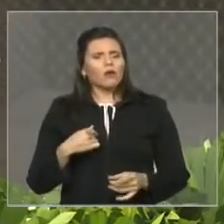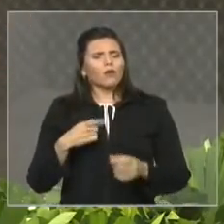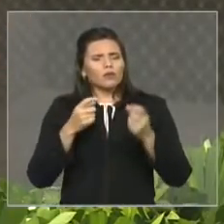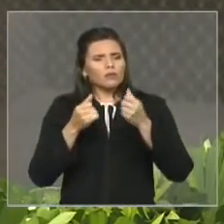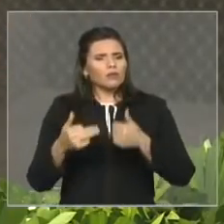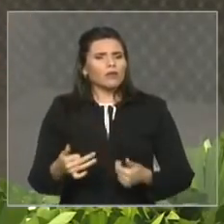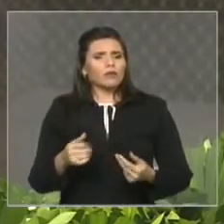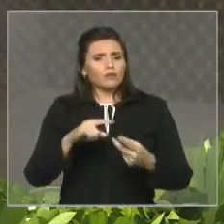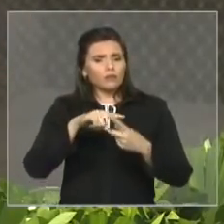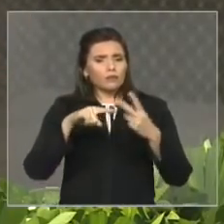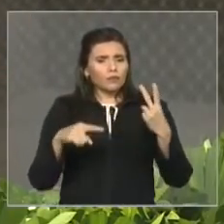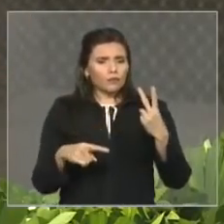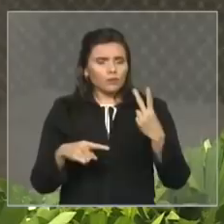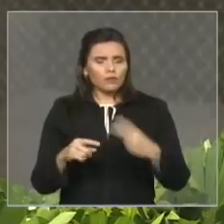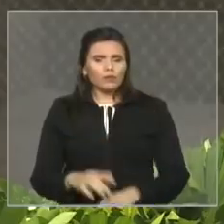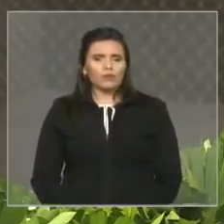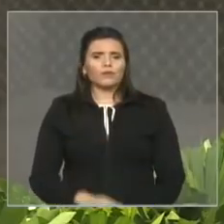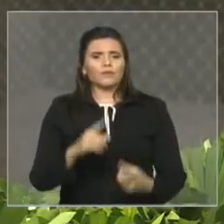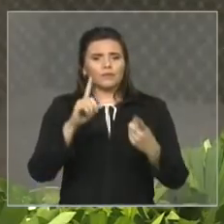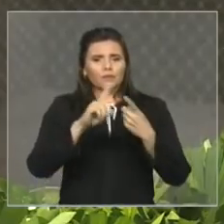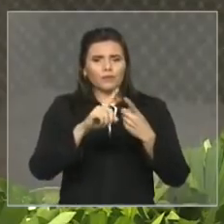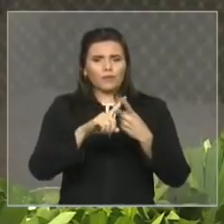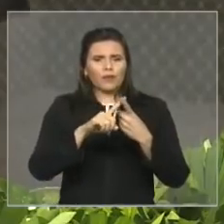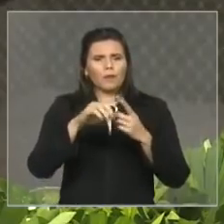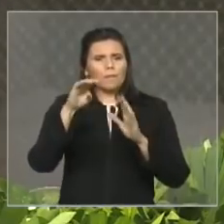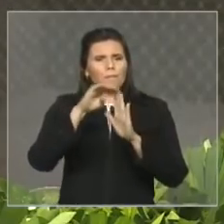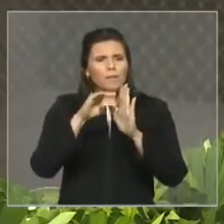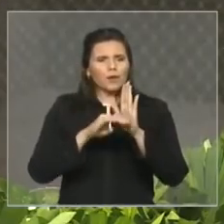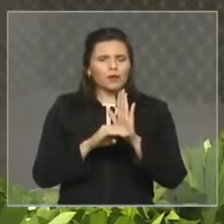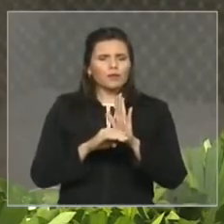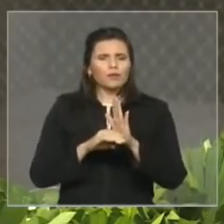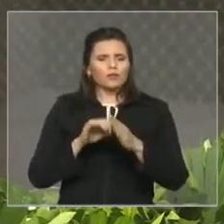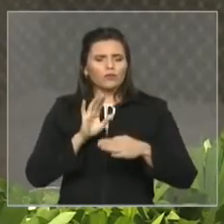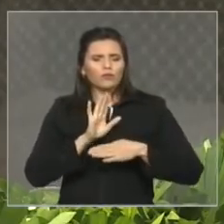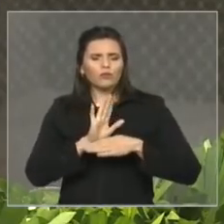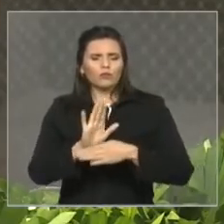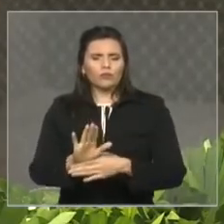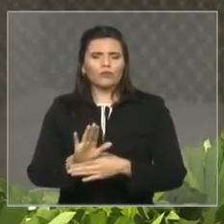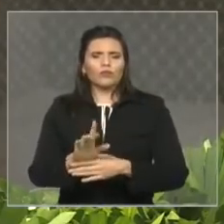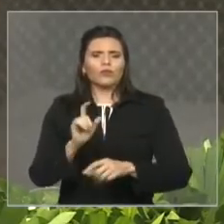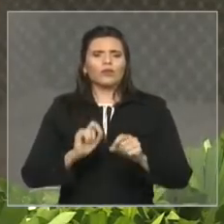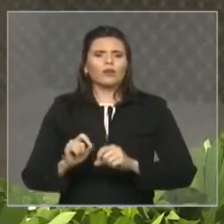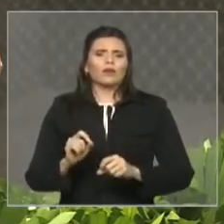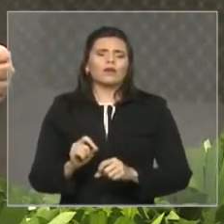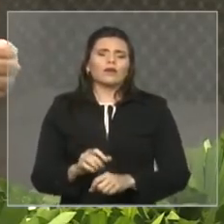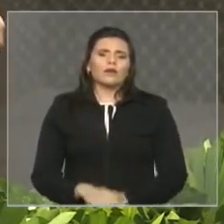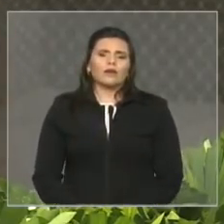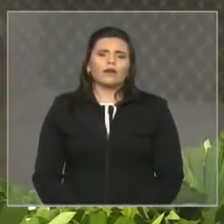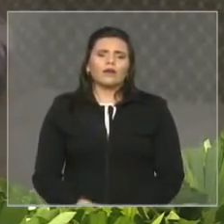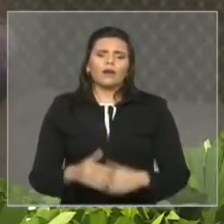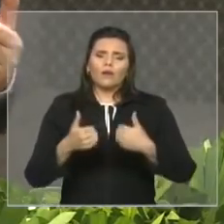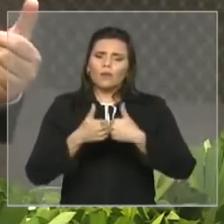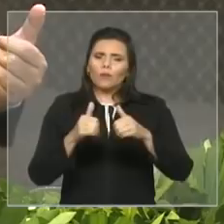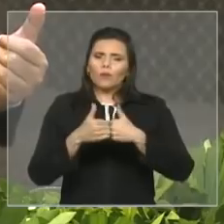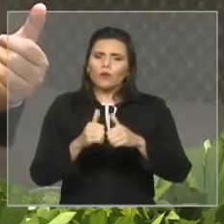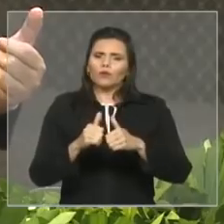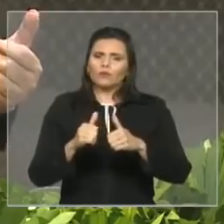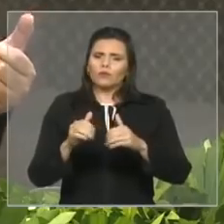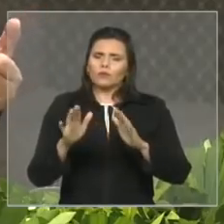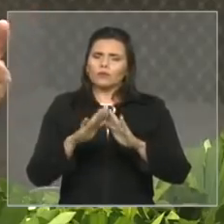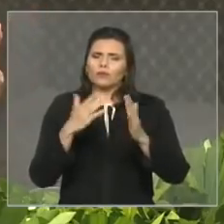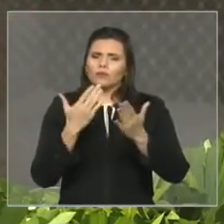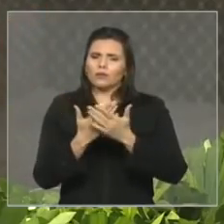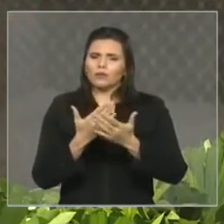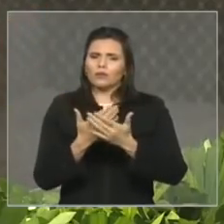um grande programa de apoio ao transporte escolar dos municípios o senhor secretário de estado da